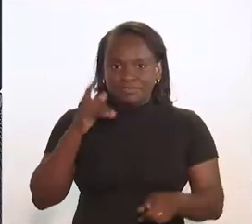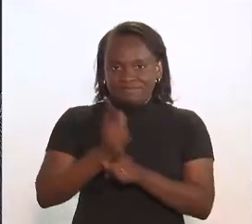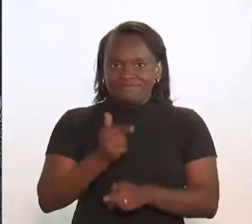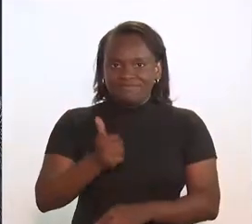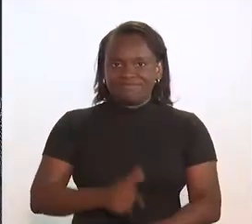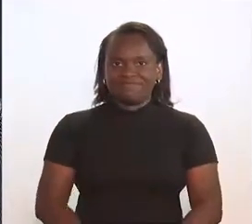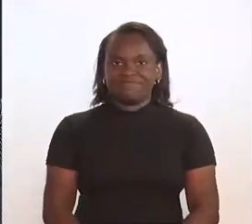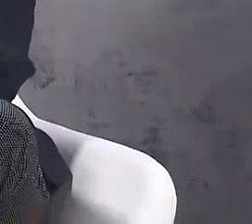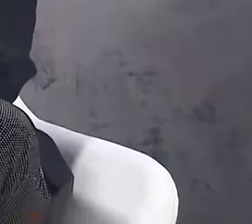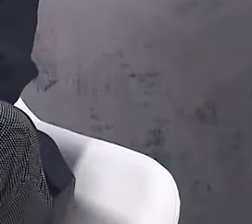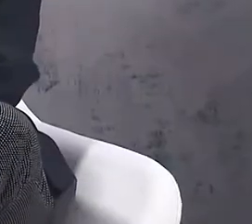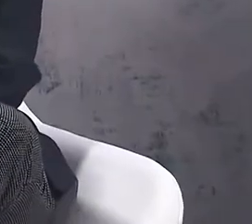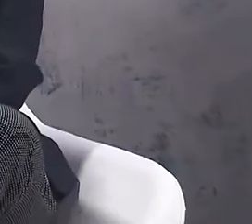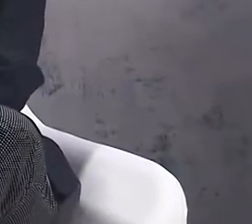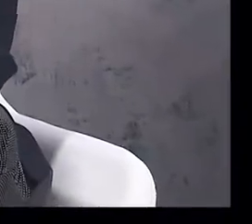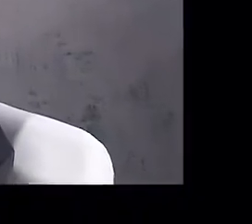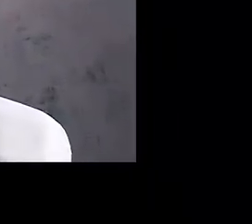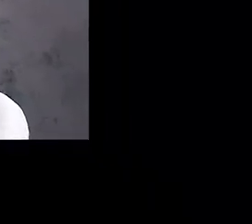do povo. Até a próxima.